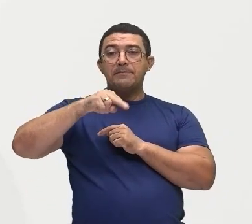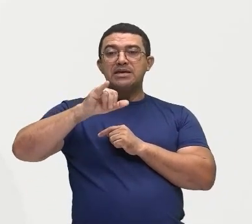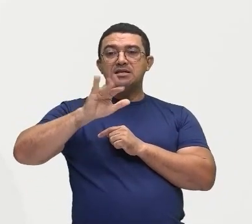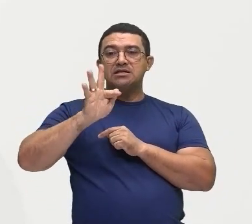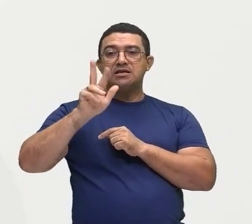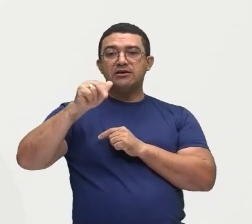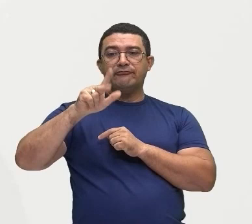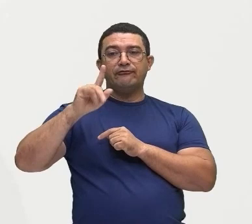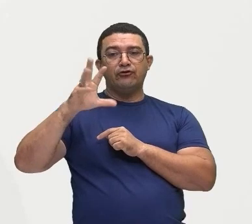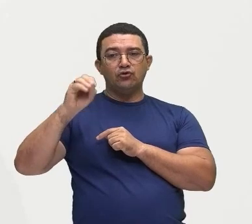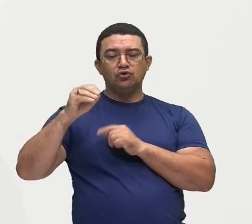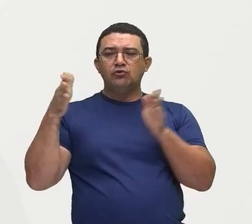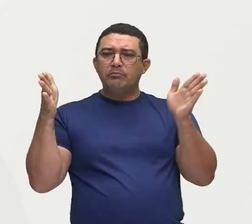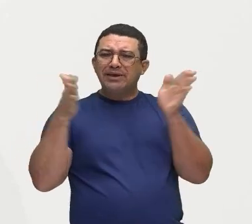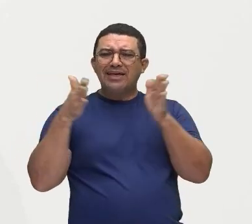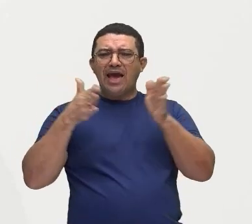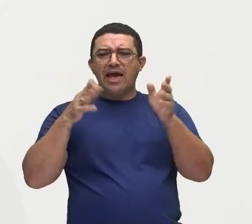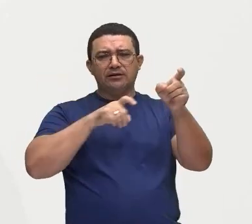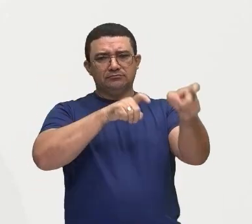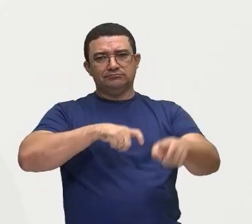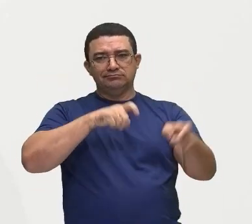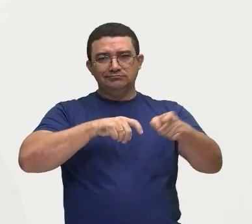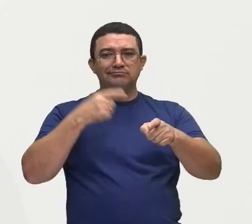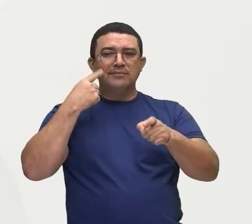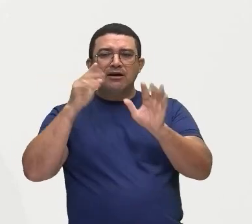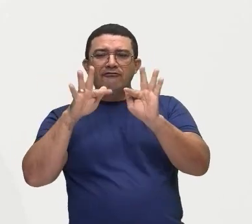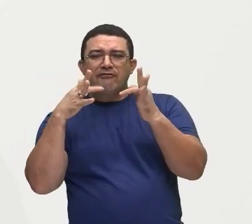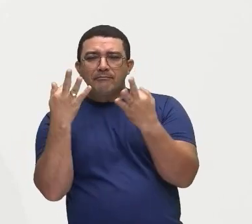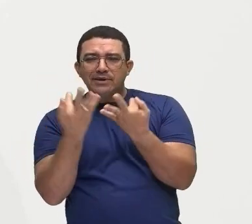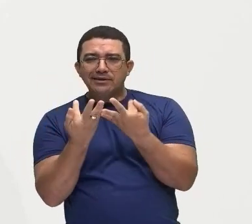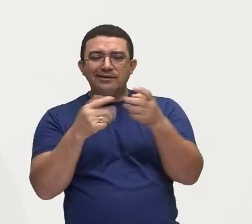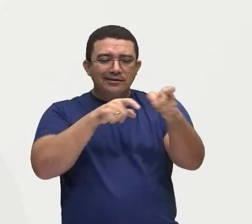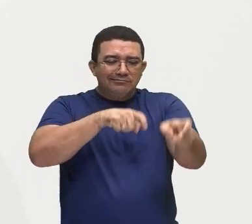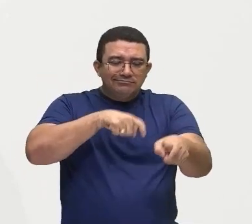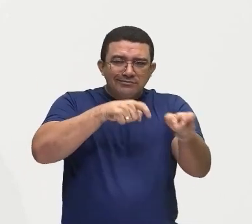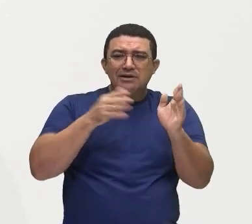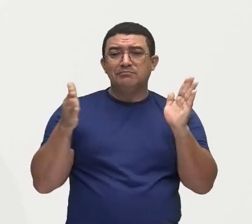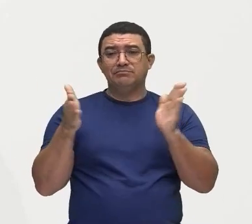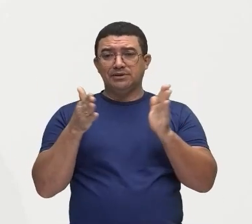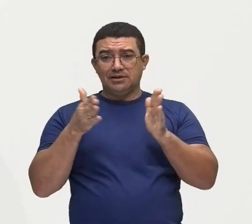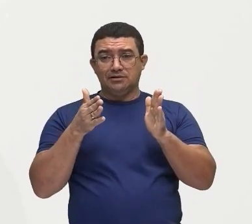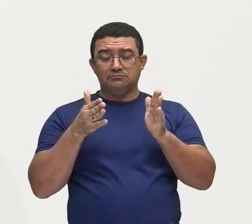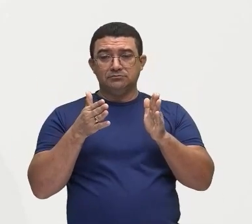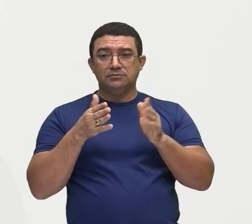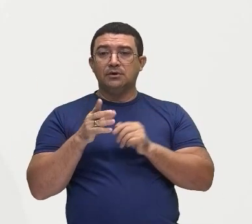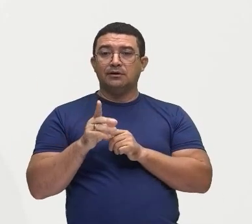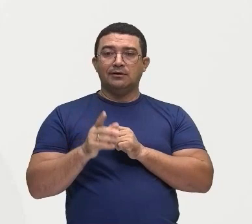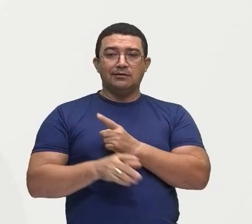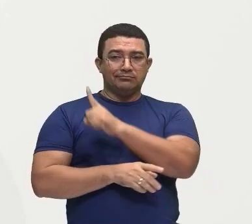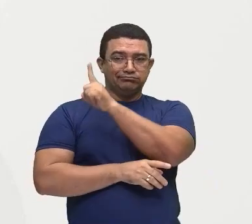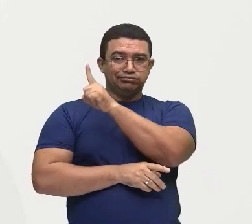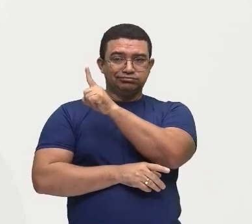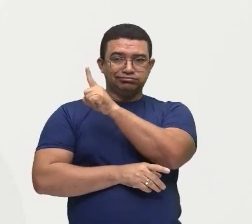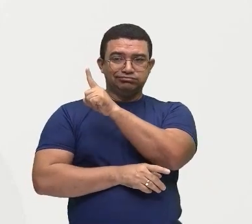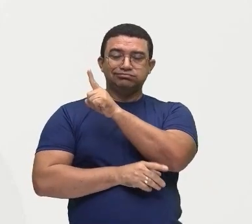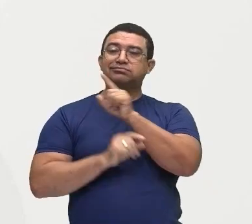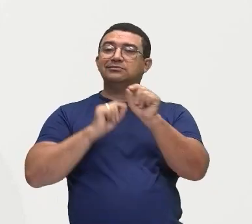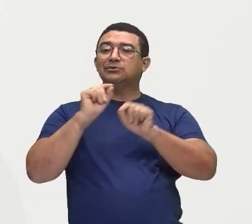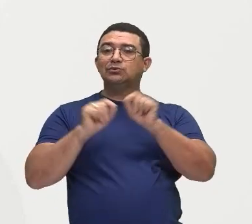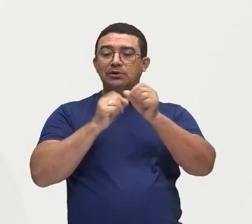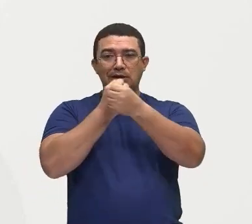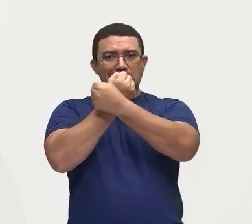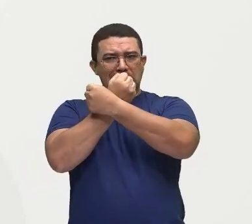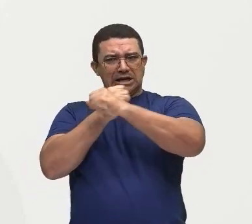observa ali ao fundo o trabalhador rural, a pequena horta dele. E já nessa imagem, olha, a gente já tem